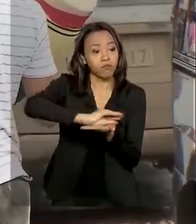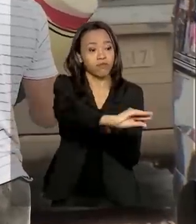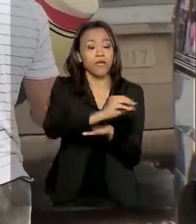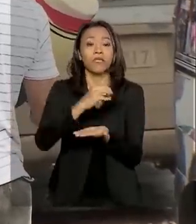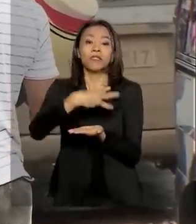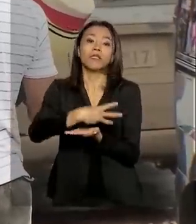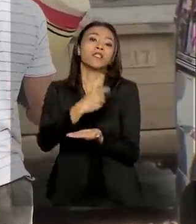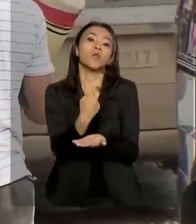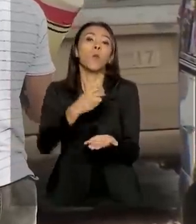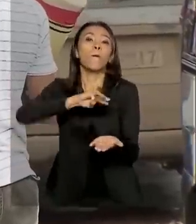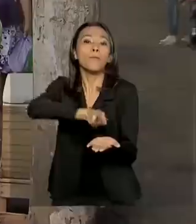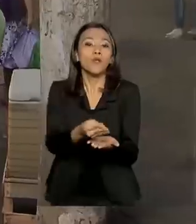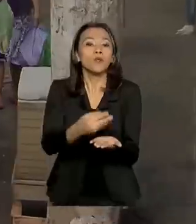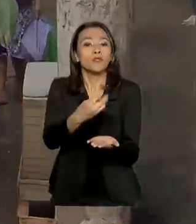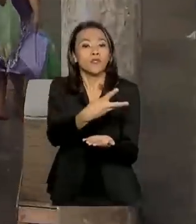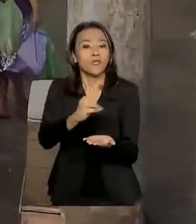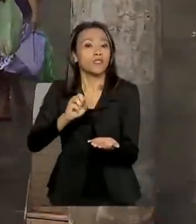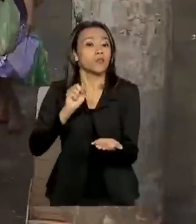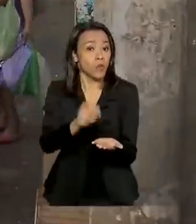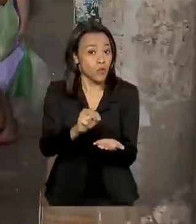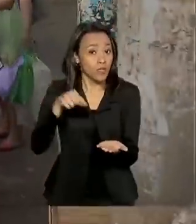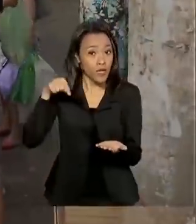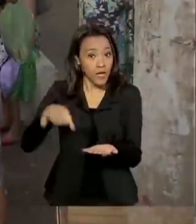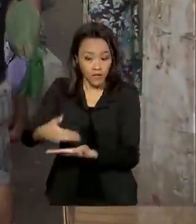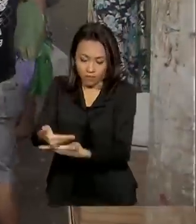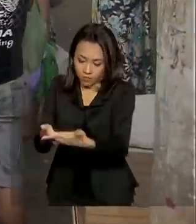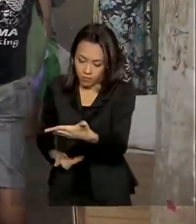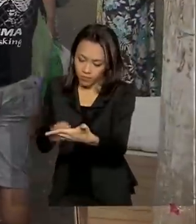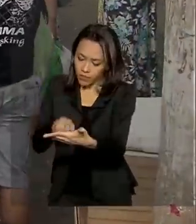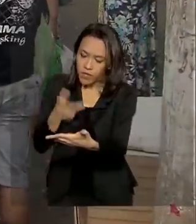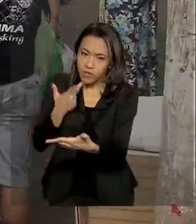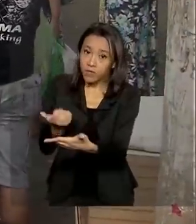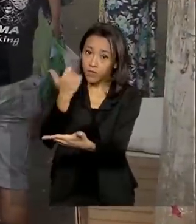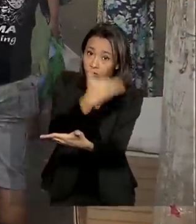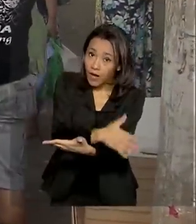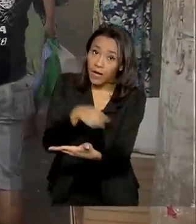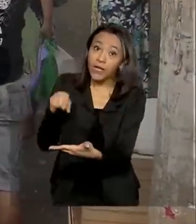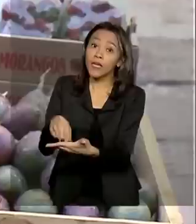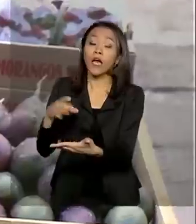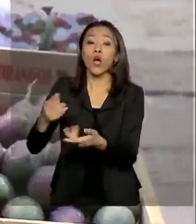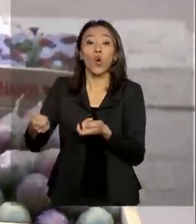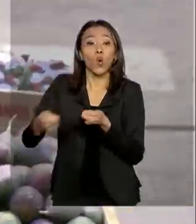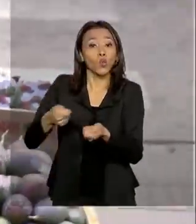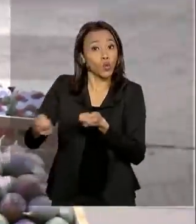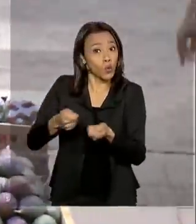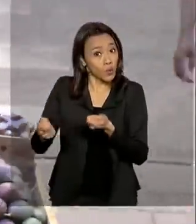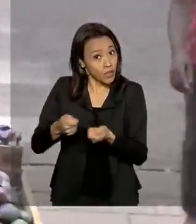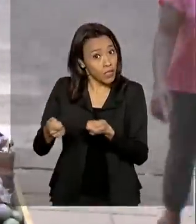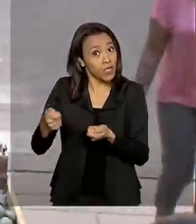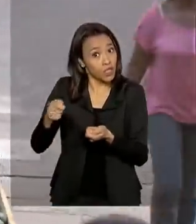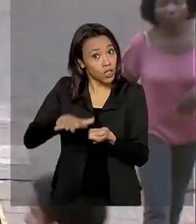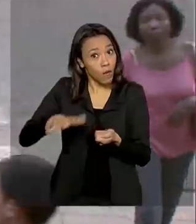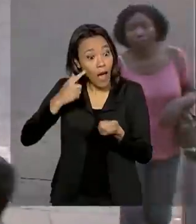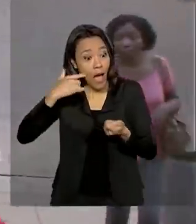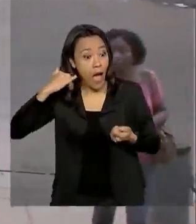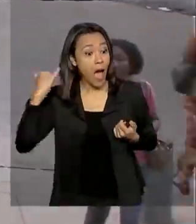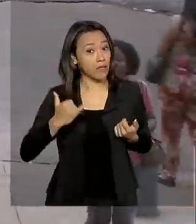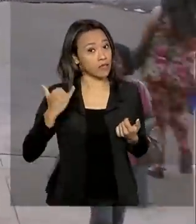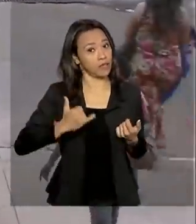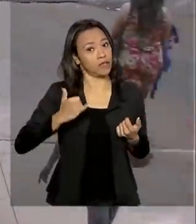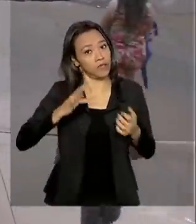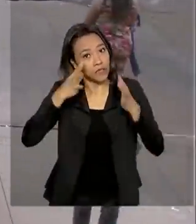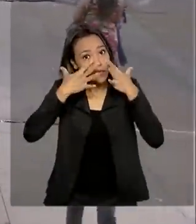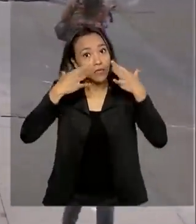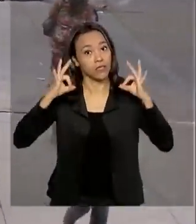bilhões e 300 milhões. A nota diz ainda que a Controladoria Geral da União emitiu um alerta em relação ao orçamento. Por isso, ficou